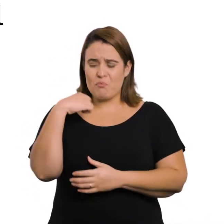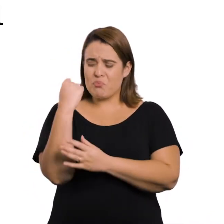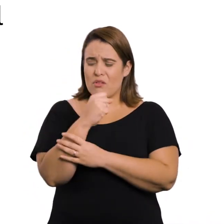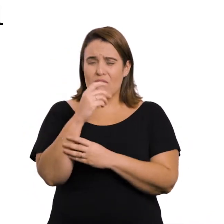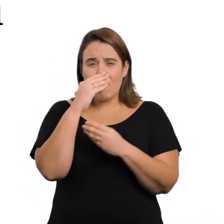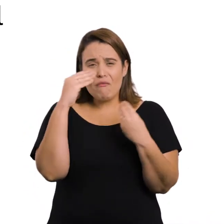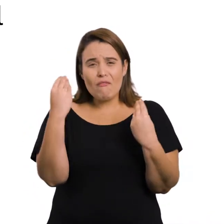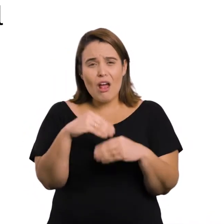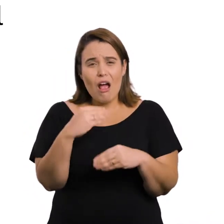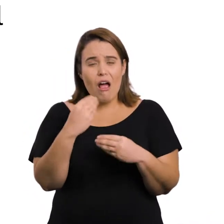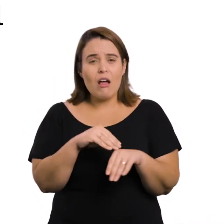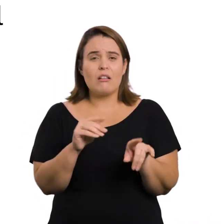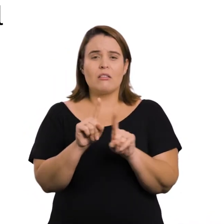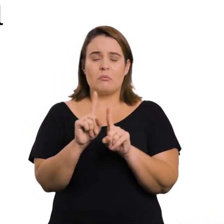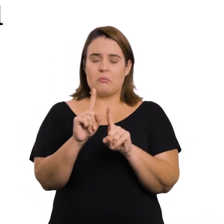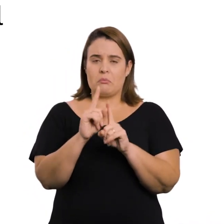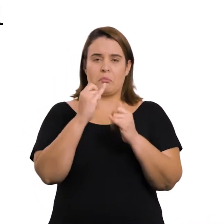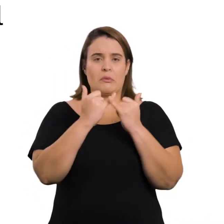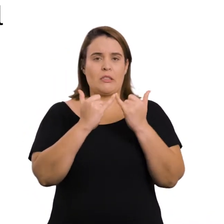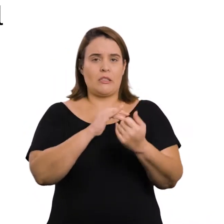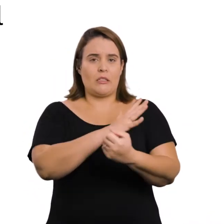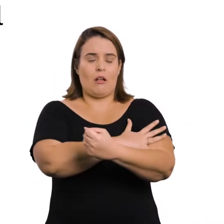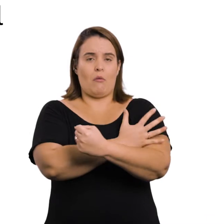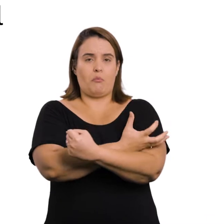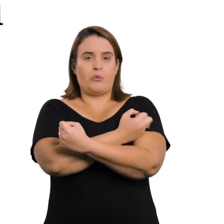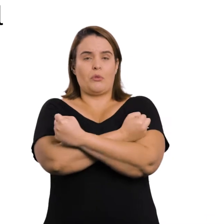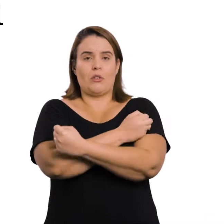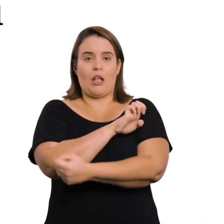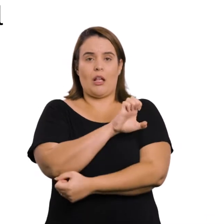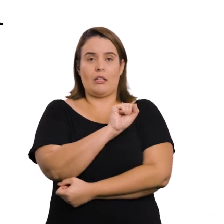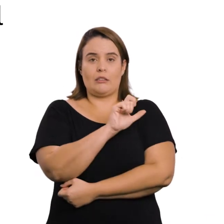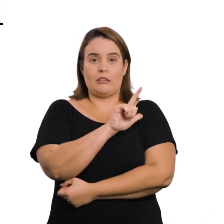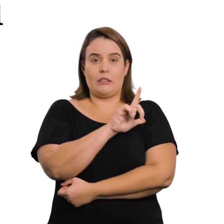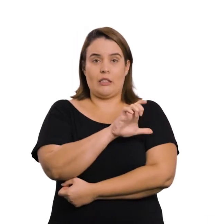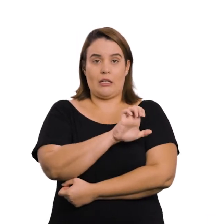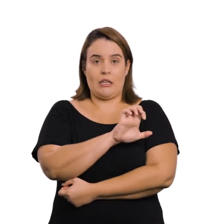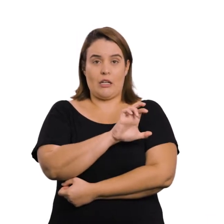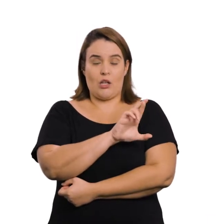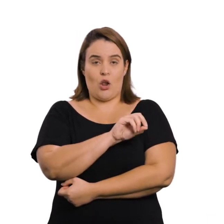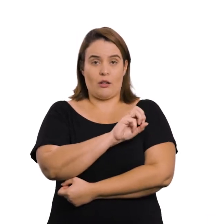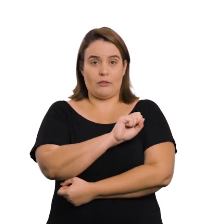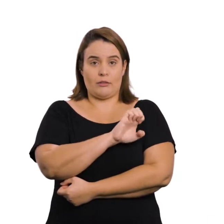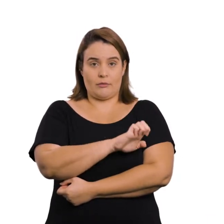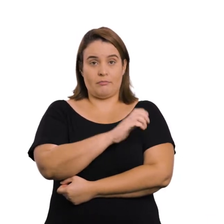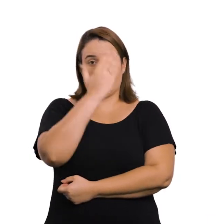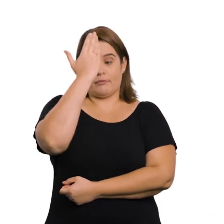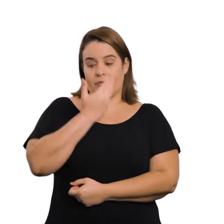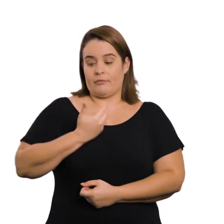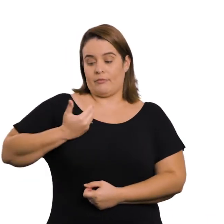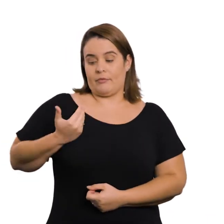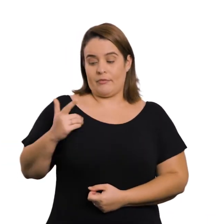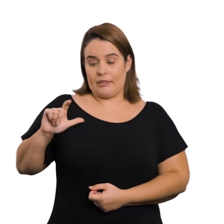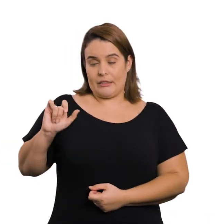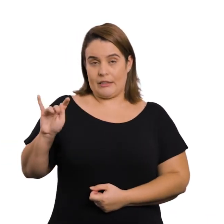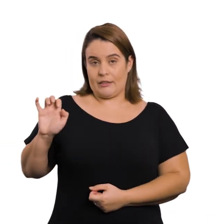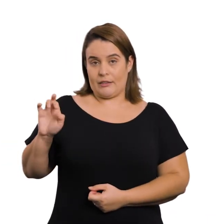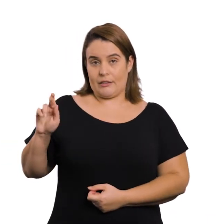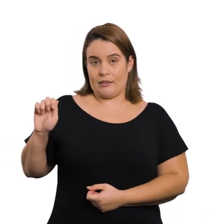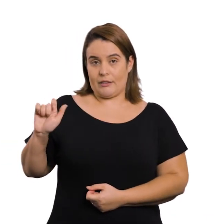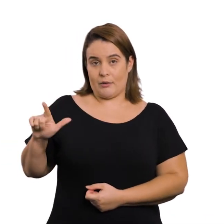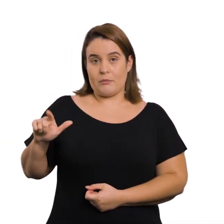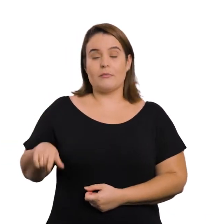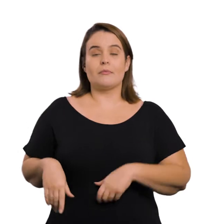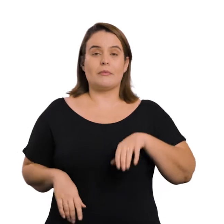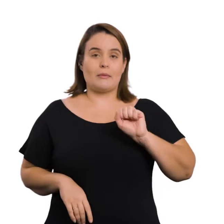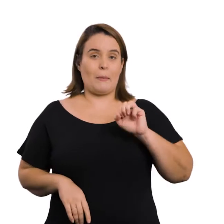muscular Acompanhada de endurecimento dos músculos, esclerose, inicialmente em um dos lados do corpo, lateral